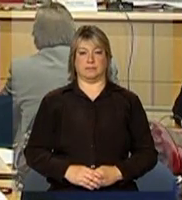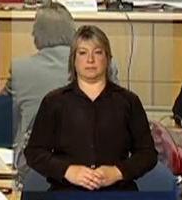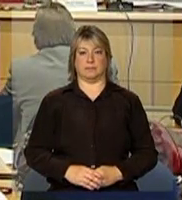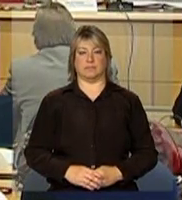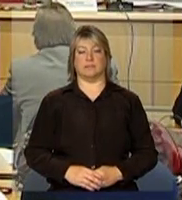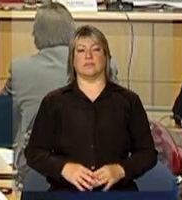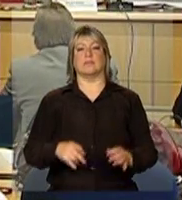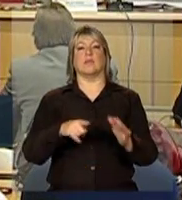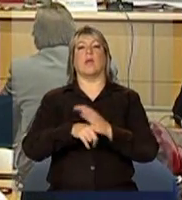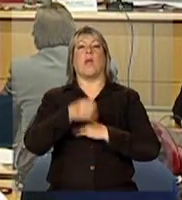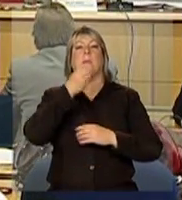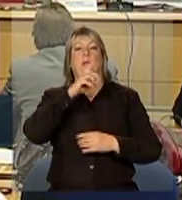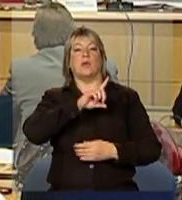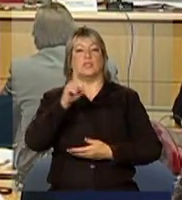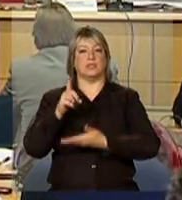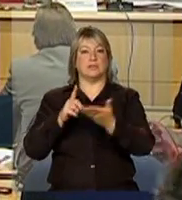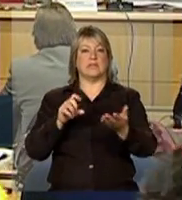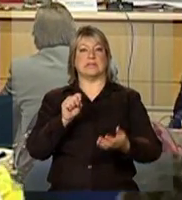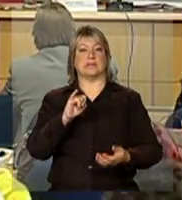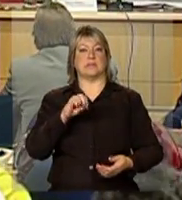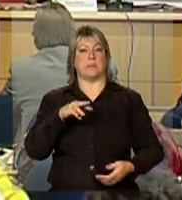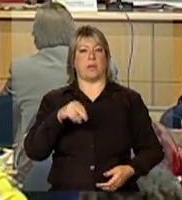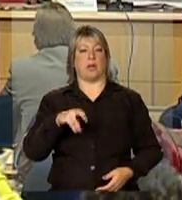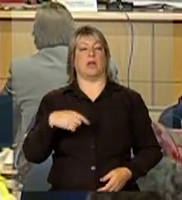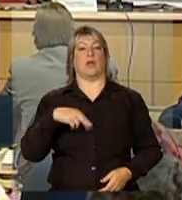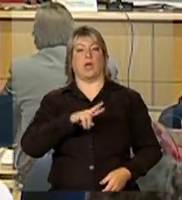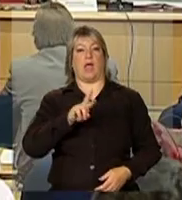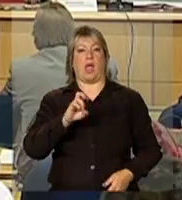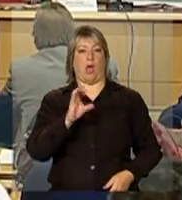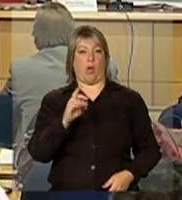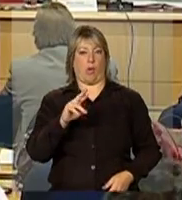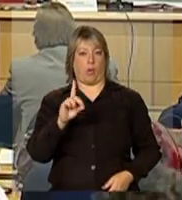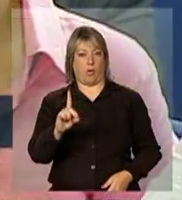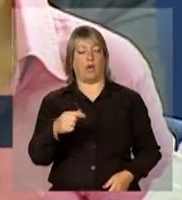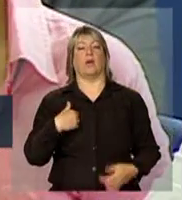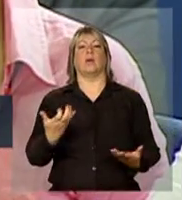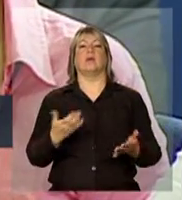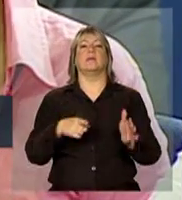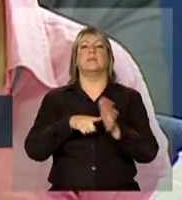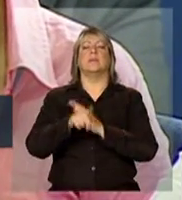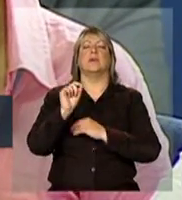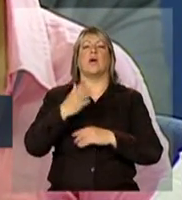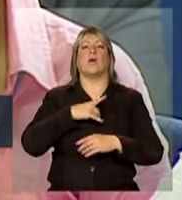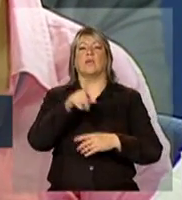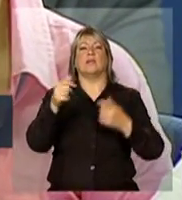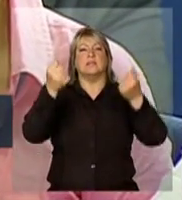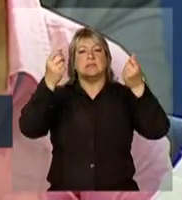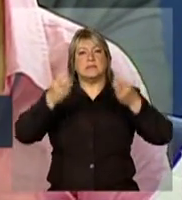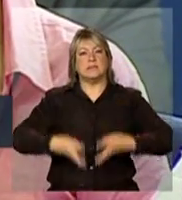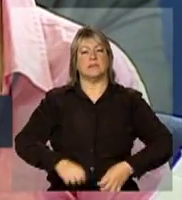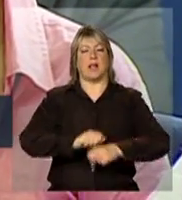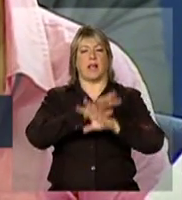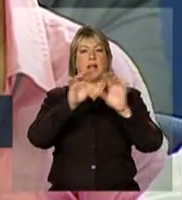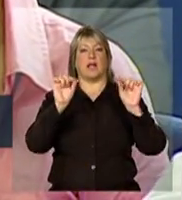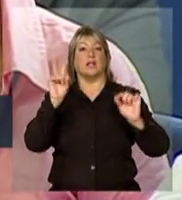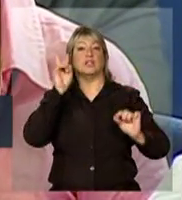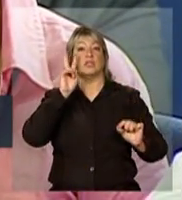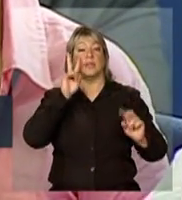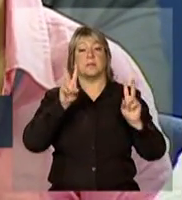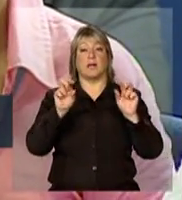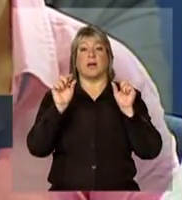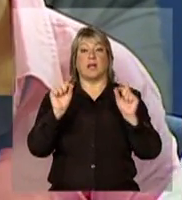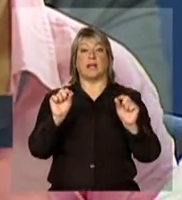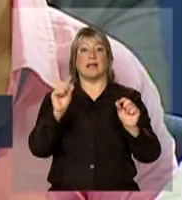Bom dia, senhores. Meu nome é Simone Moura, eu sou da Record, e gostaria que os senhores esclarecessem sobre a questão do